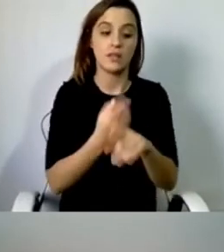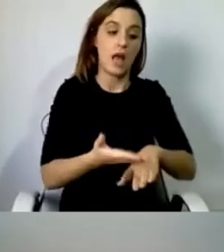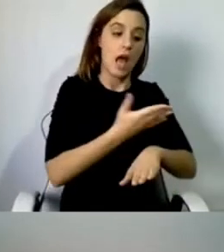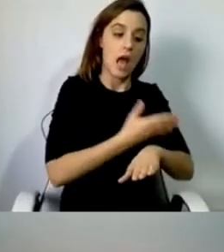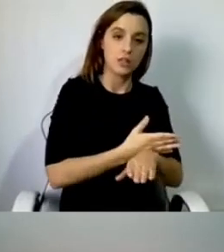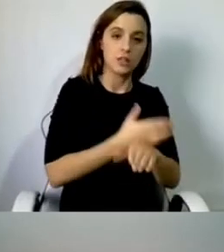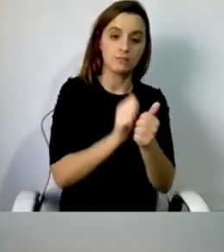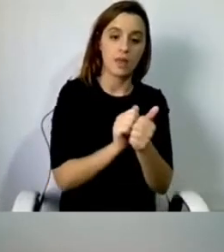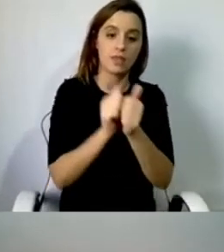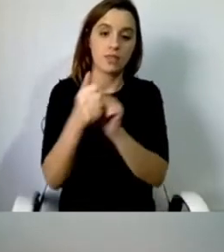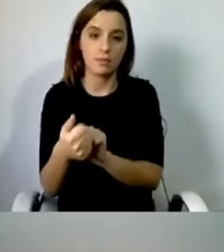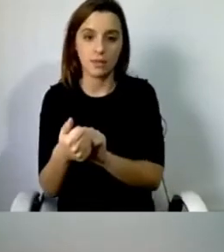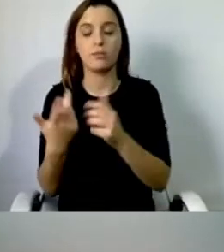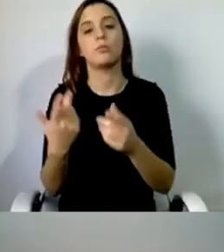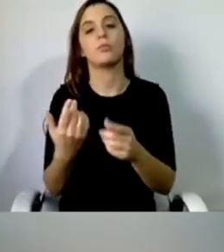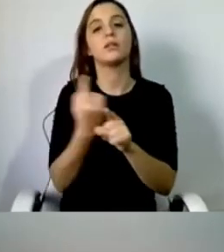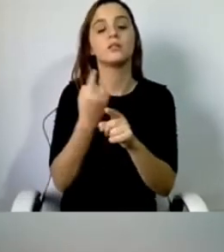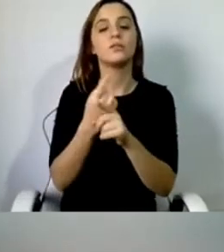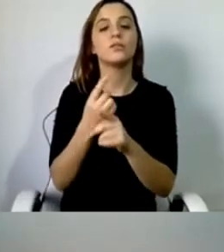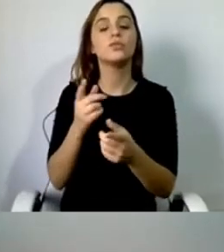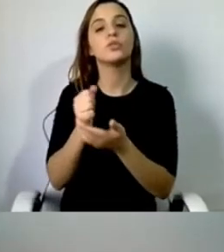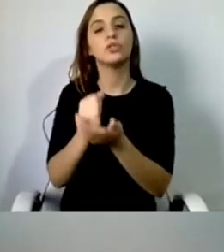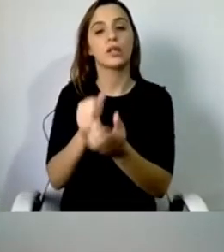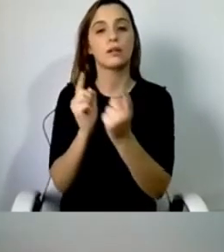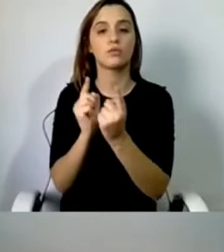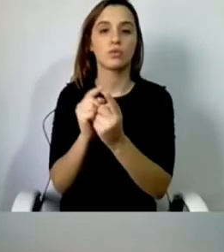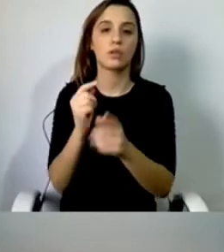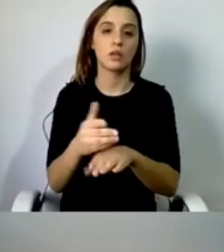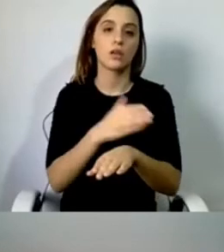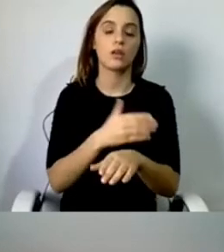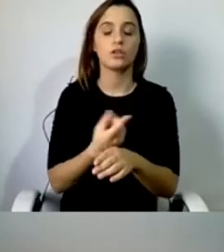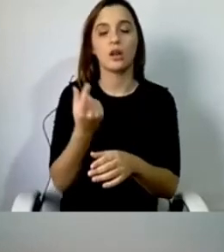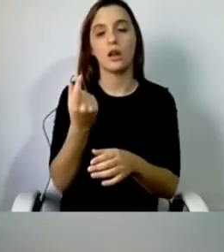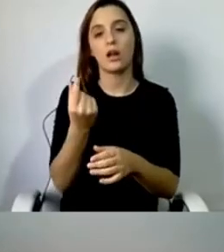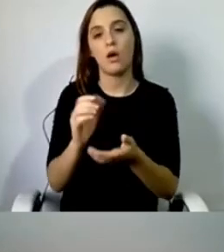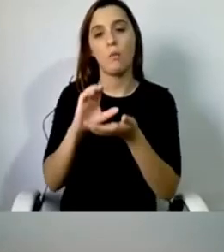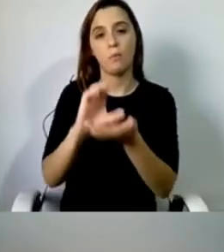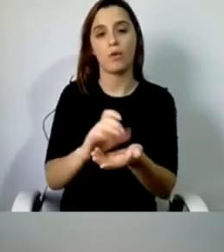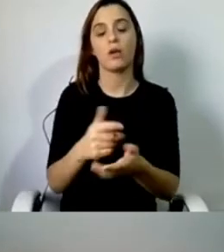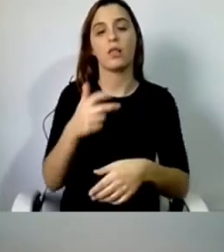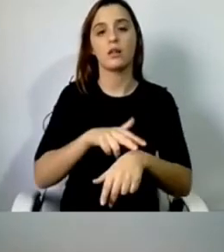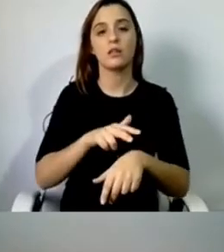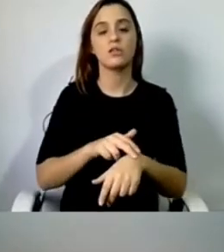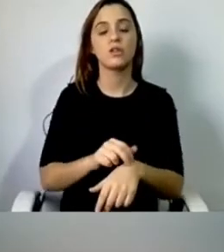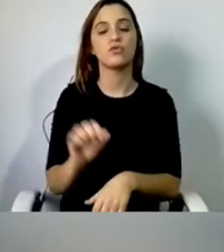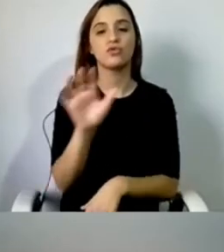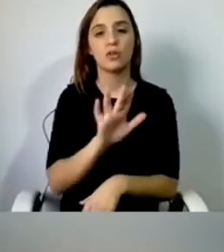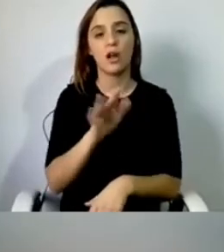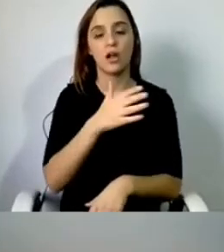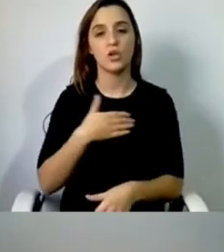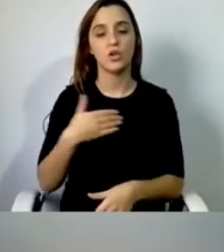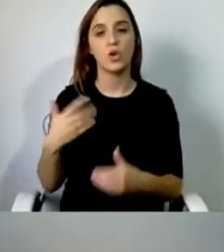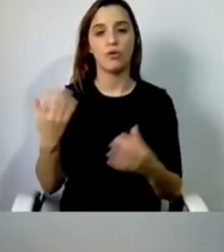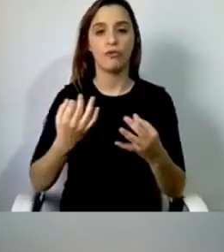serviço de assistência pessoal, que era um serviço cofinanciado pela Direção-Geral de Saúde, foi adaptar aquilo que nós tínhamos